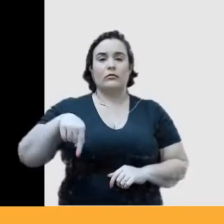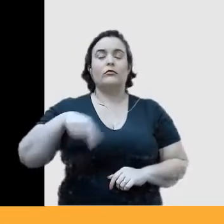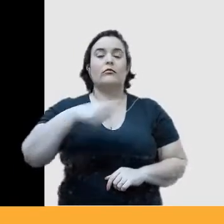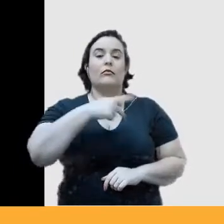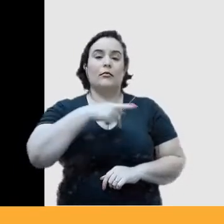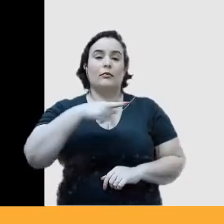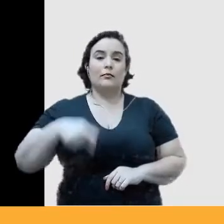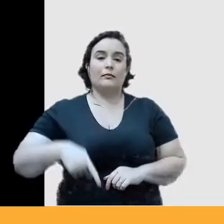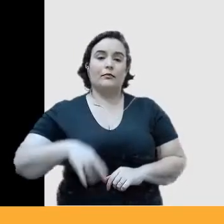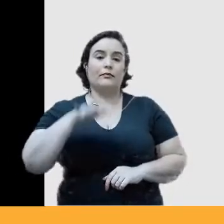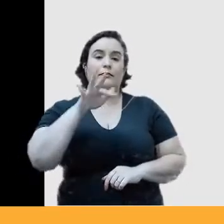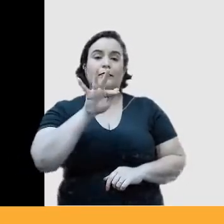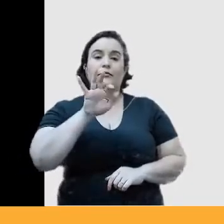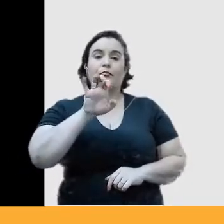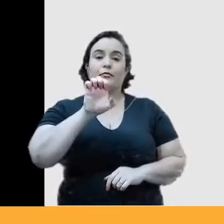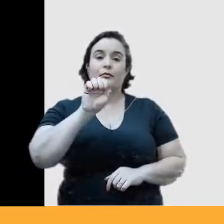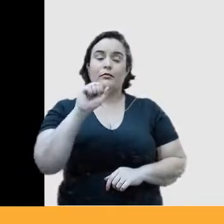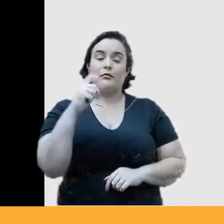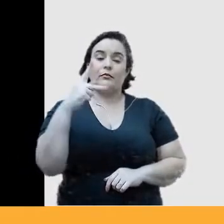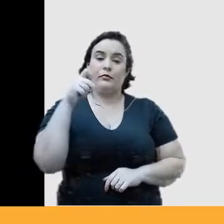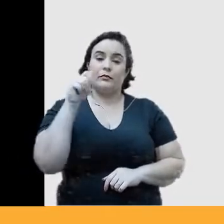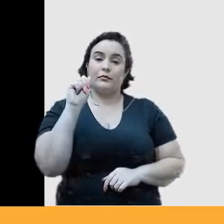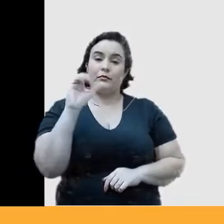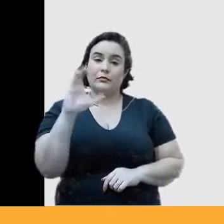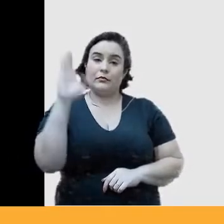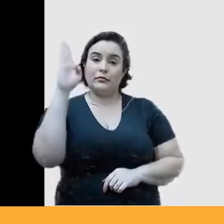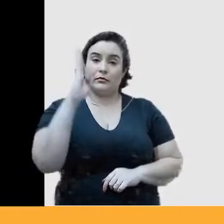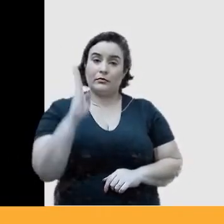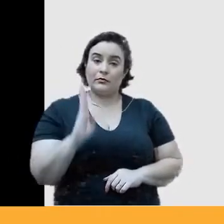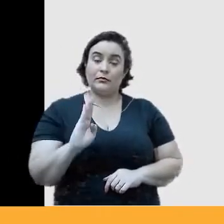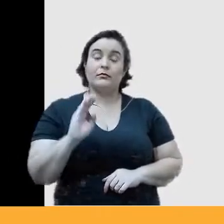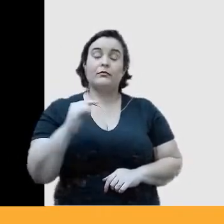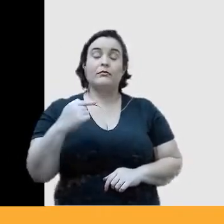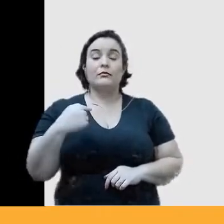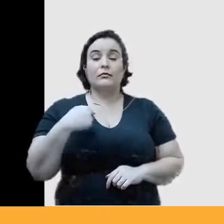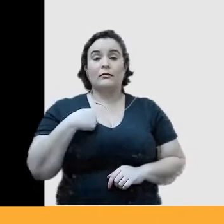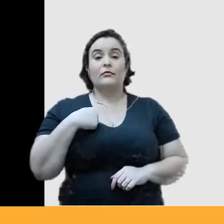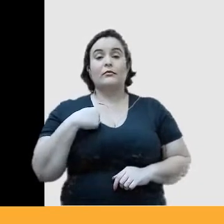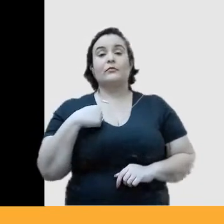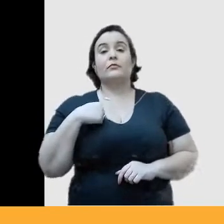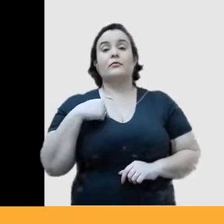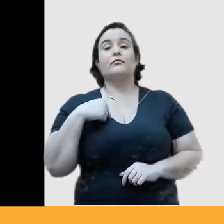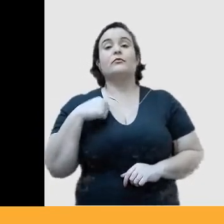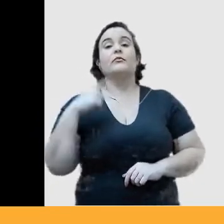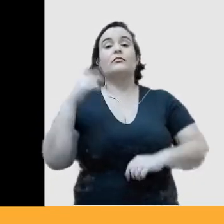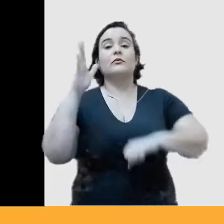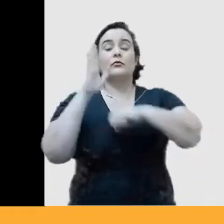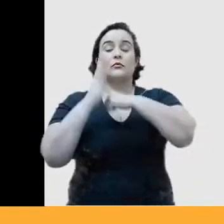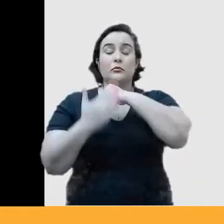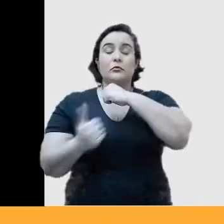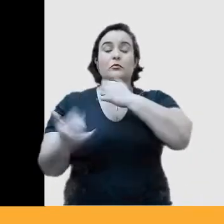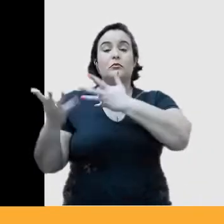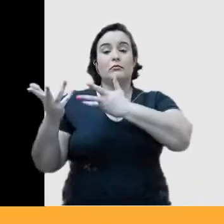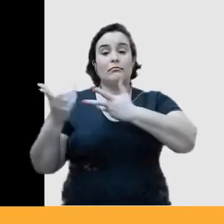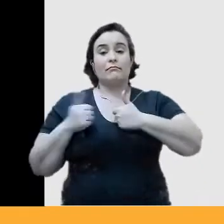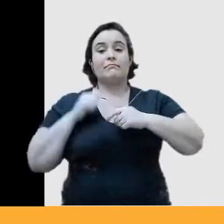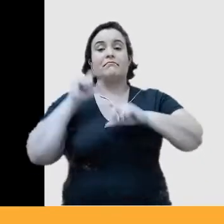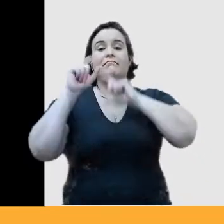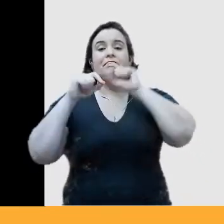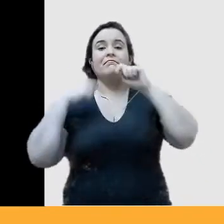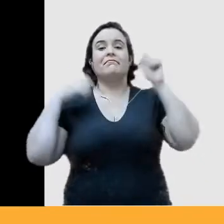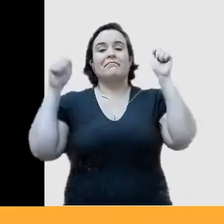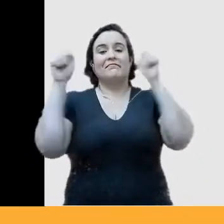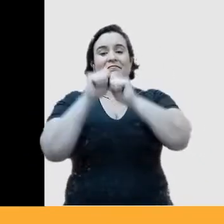logo que eu criei, se não me engano, ali foi